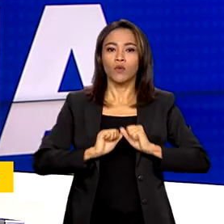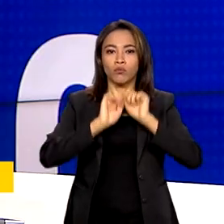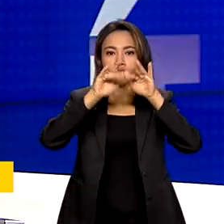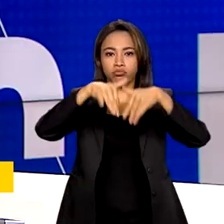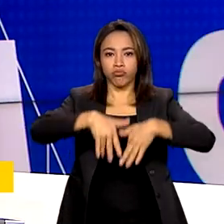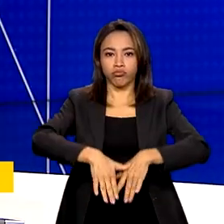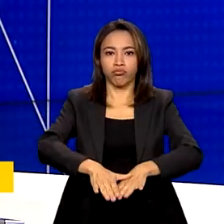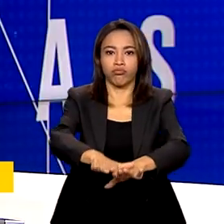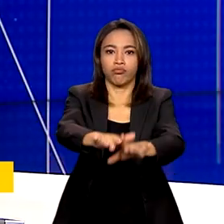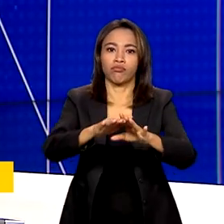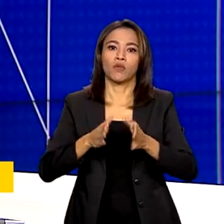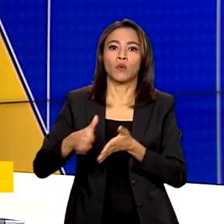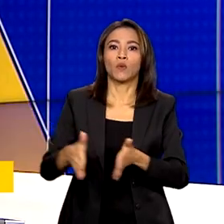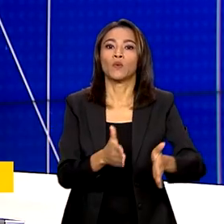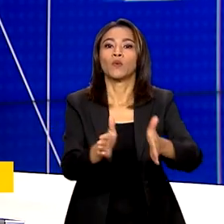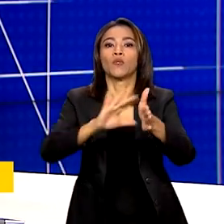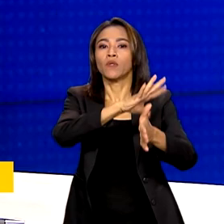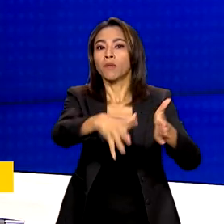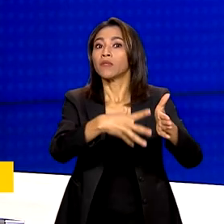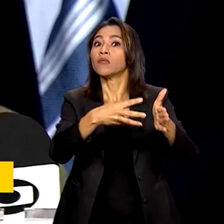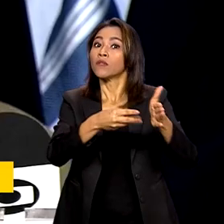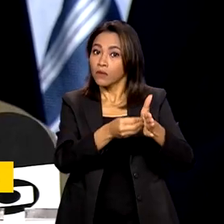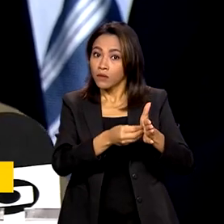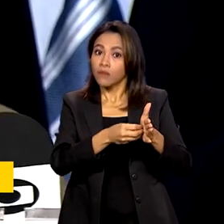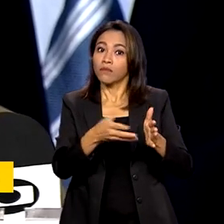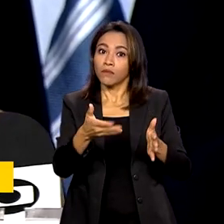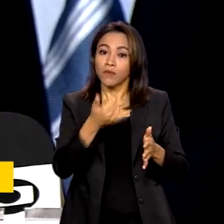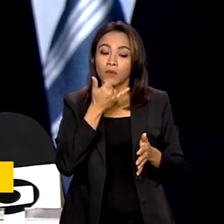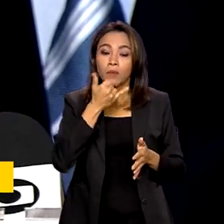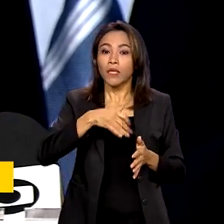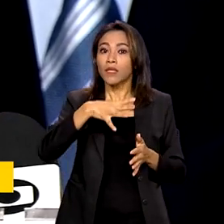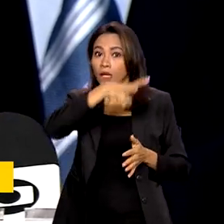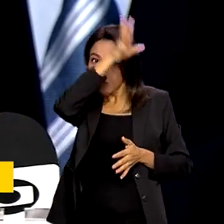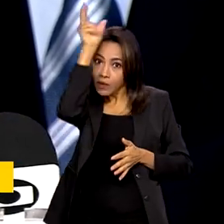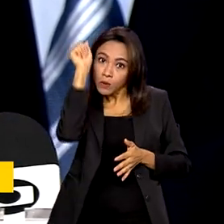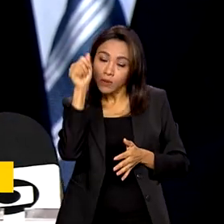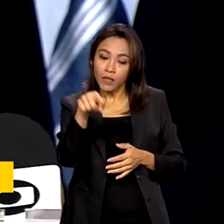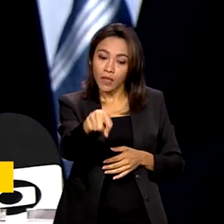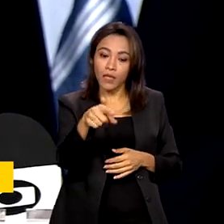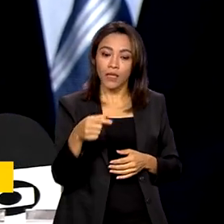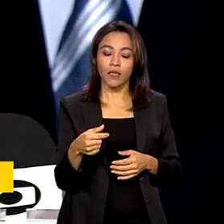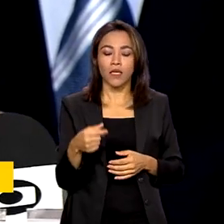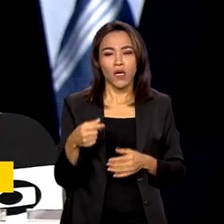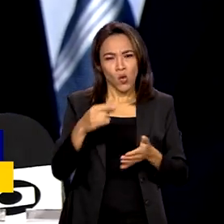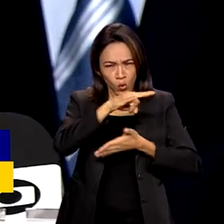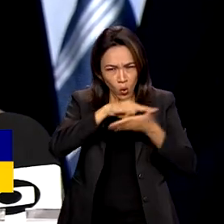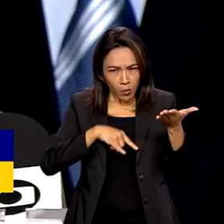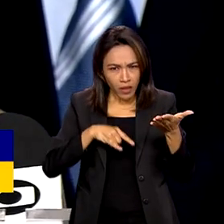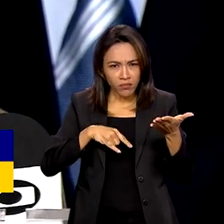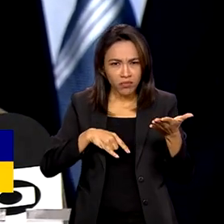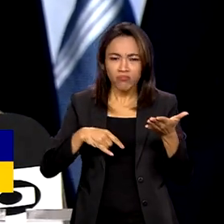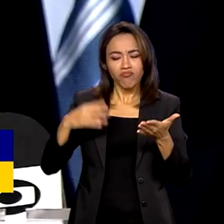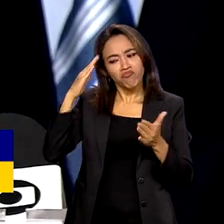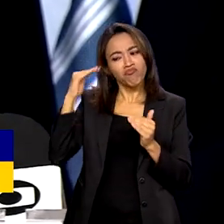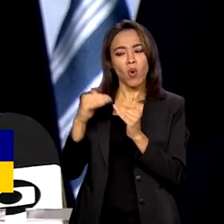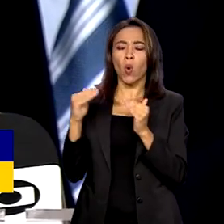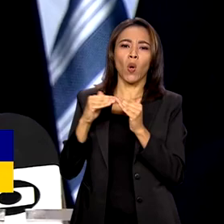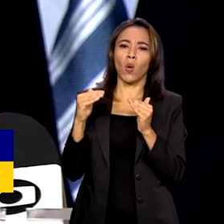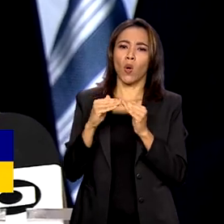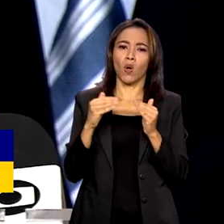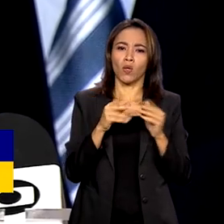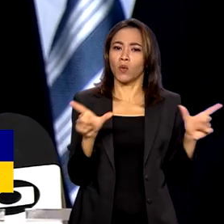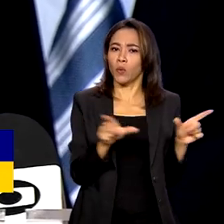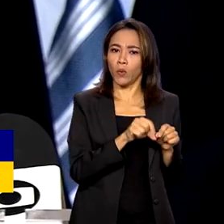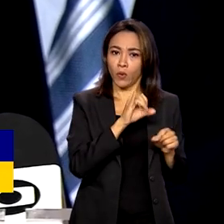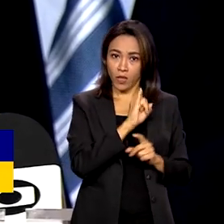Meio Ambiente e Mudança do Clima, Marina Silva. A licença foi negada. Agora, se você olhar a história do Ibama,